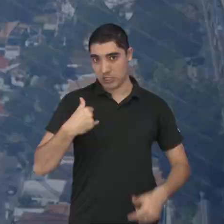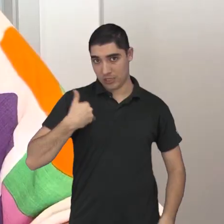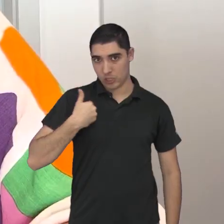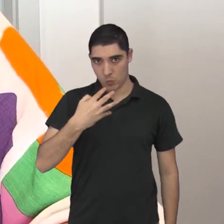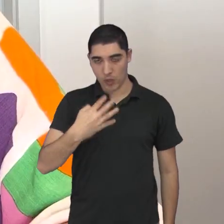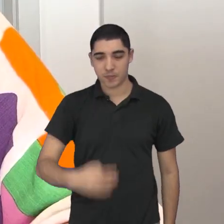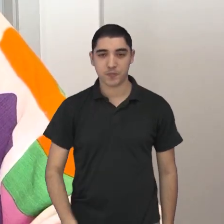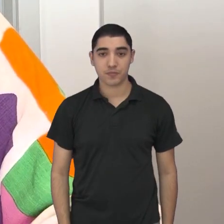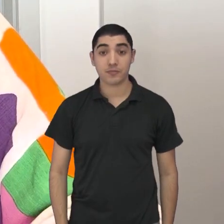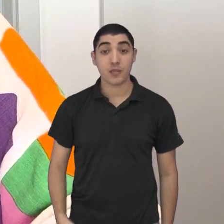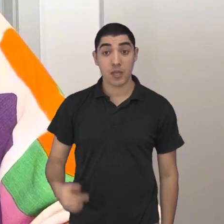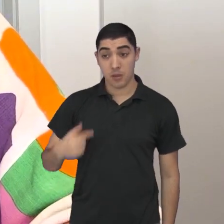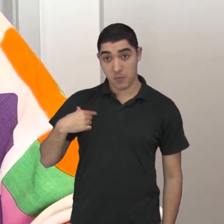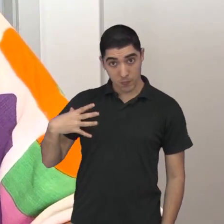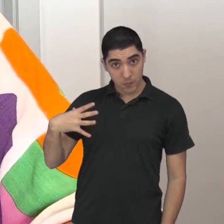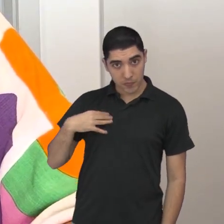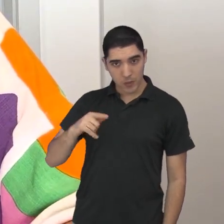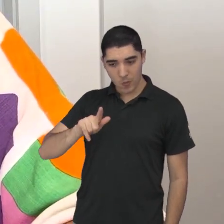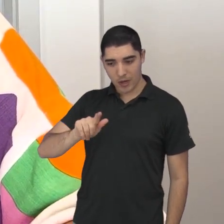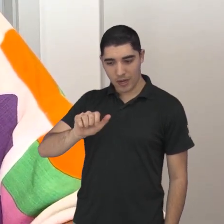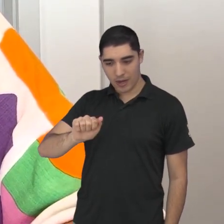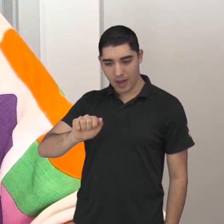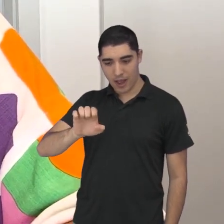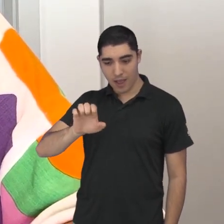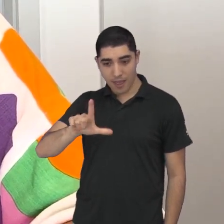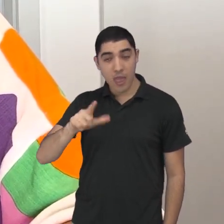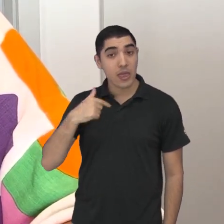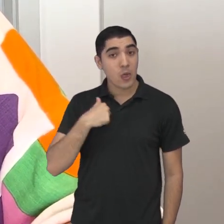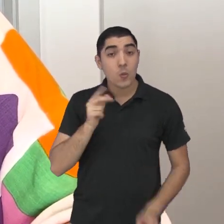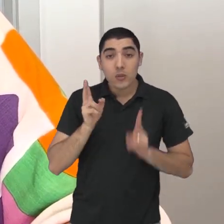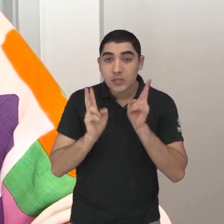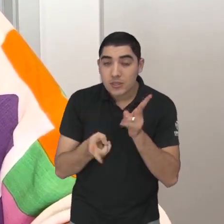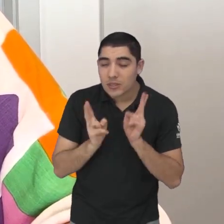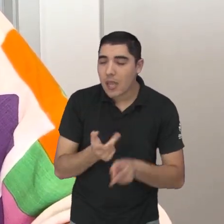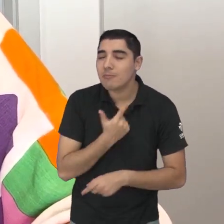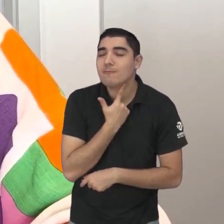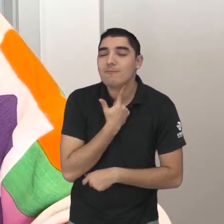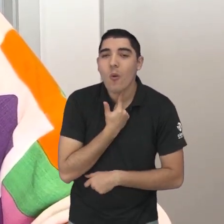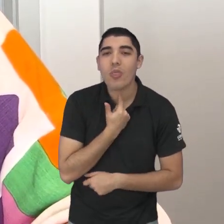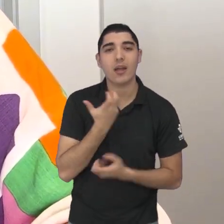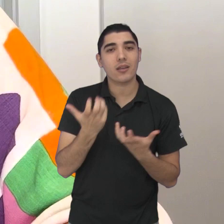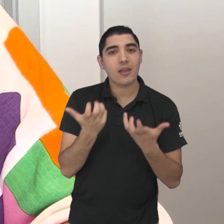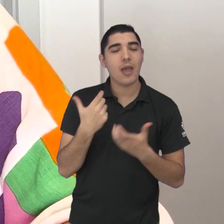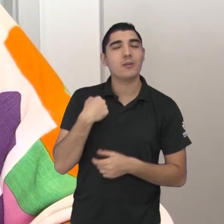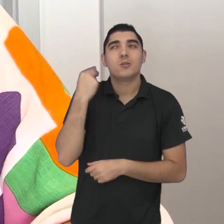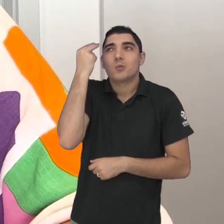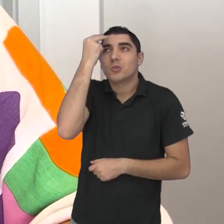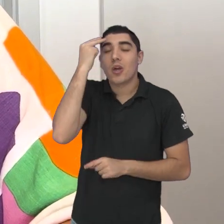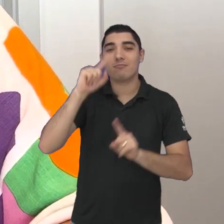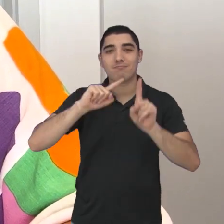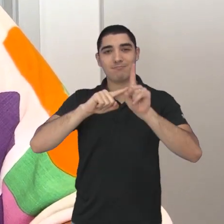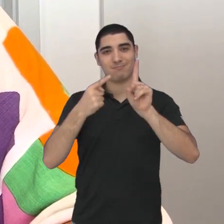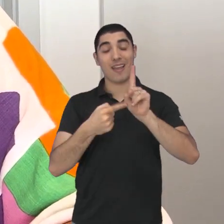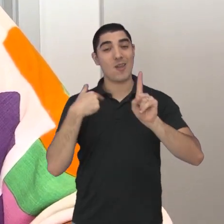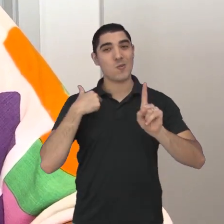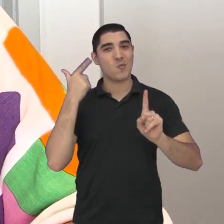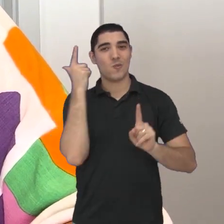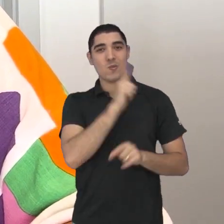o Gael sempre foi uma criança muito muito muito assim desejada era o meu sonho mas